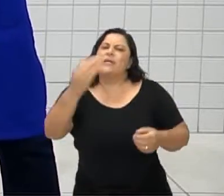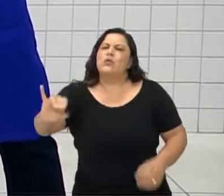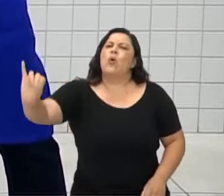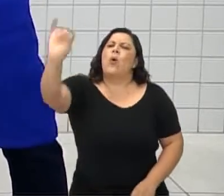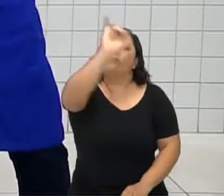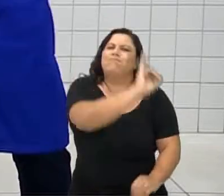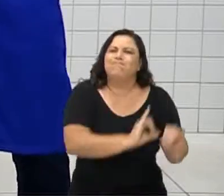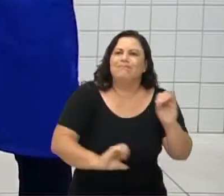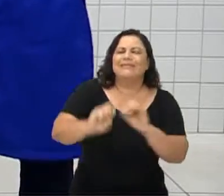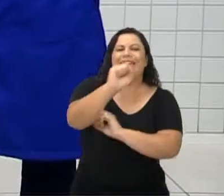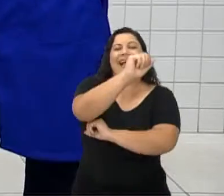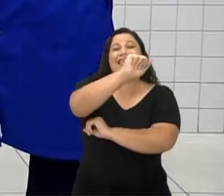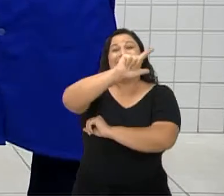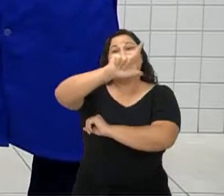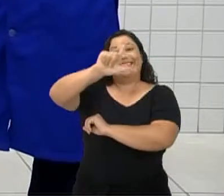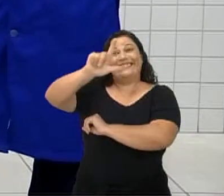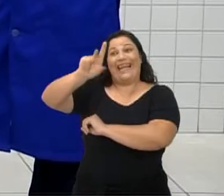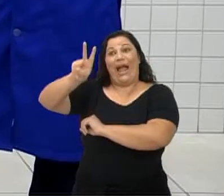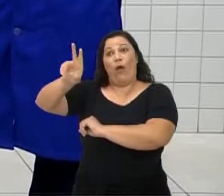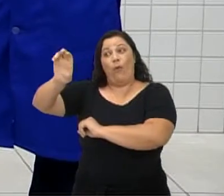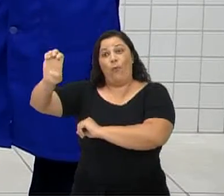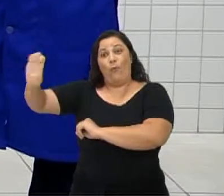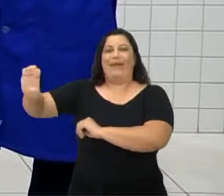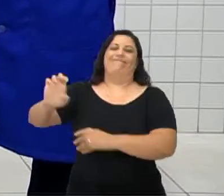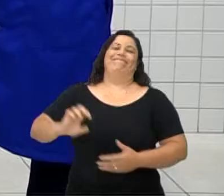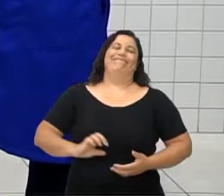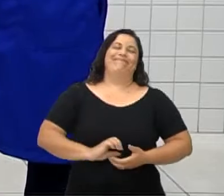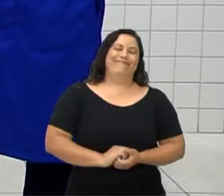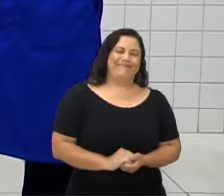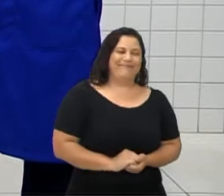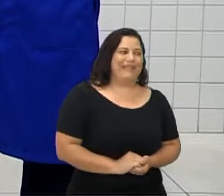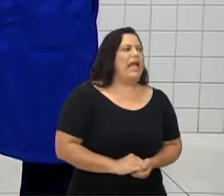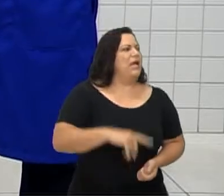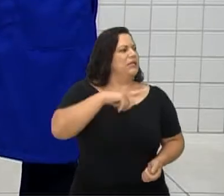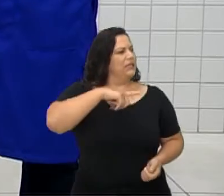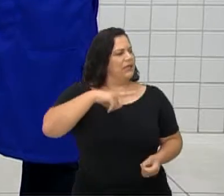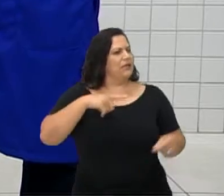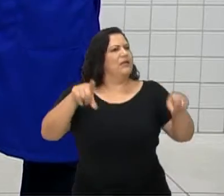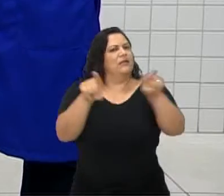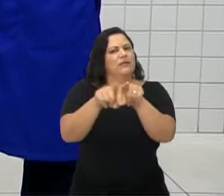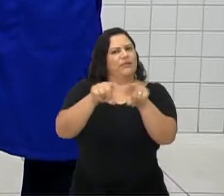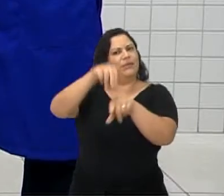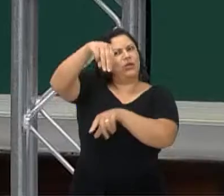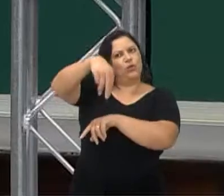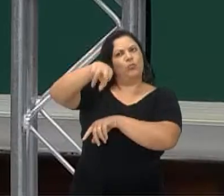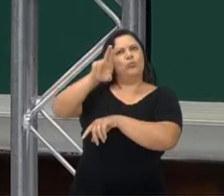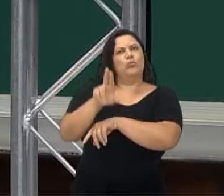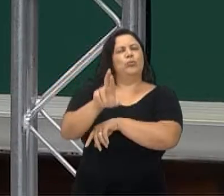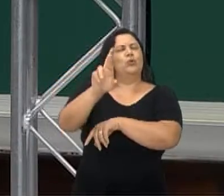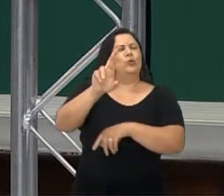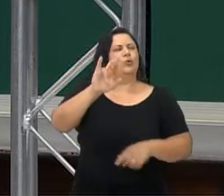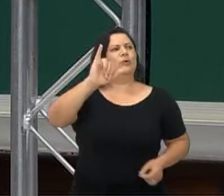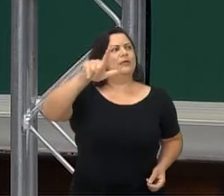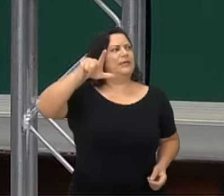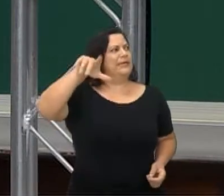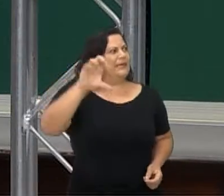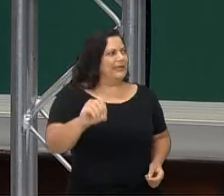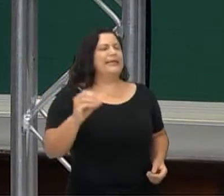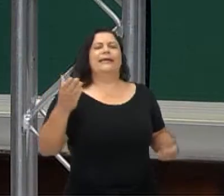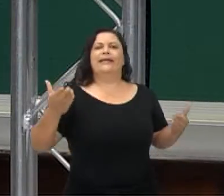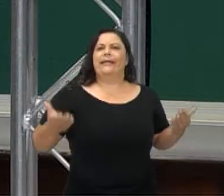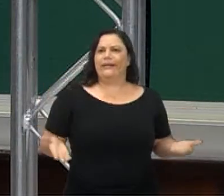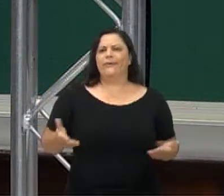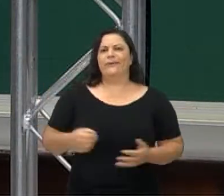Bem cumprido. Muito bem. Aqui temos também o Murilo Morelli de Oliveira. Ele também está